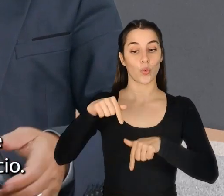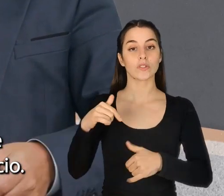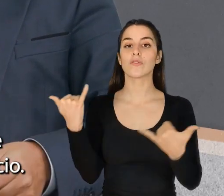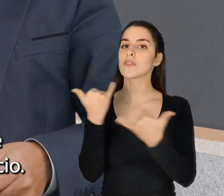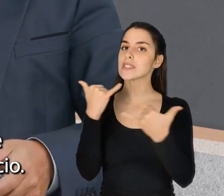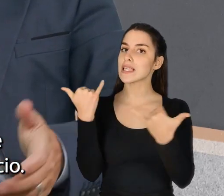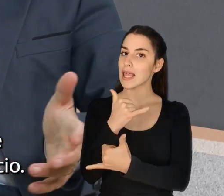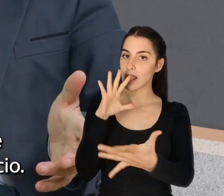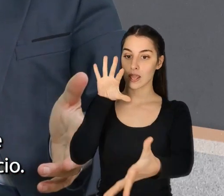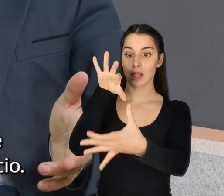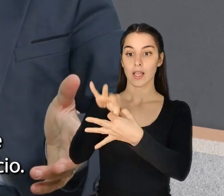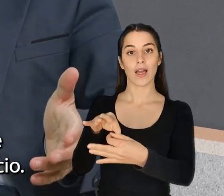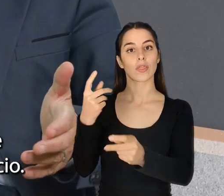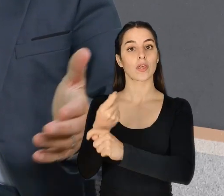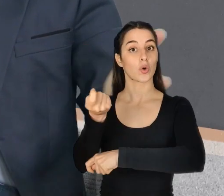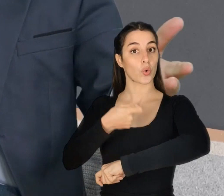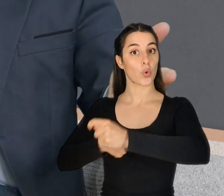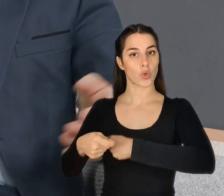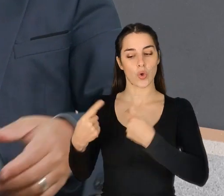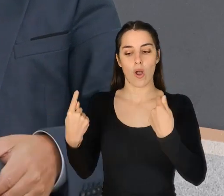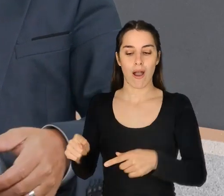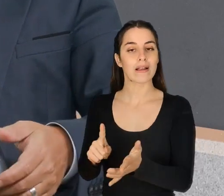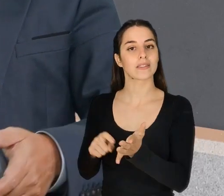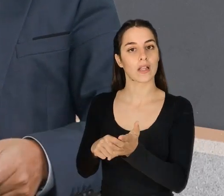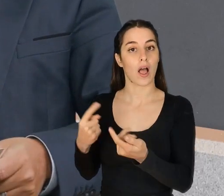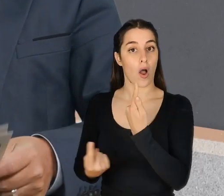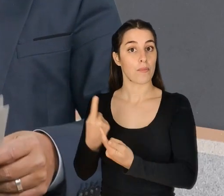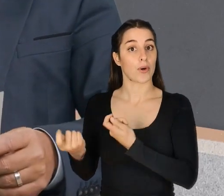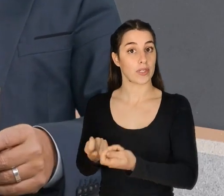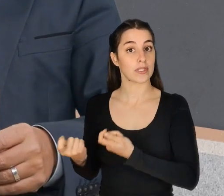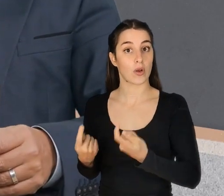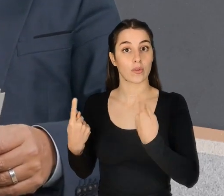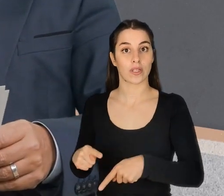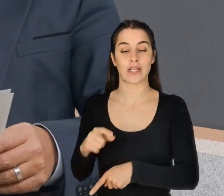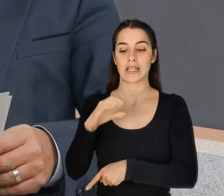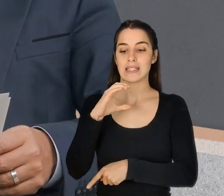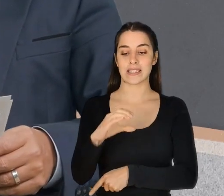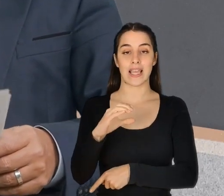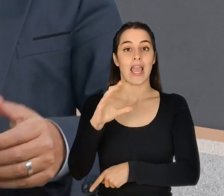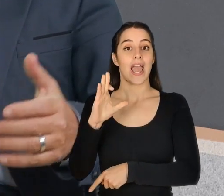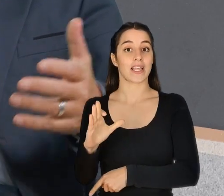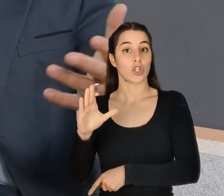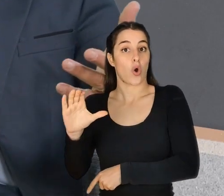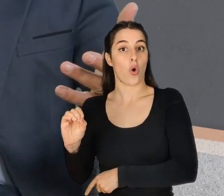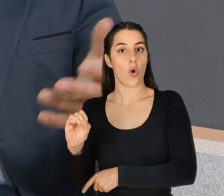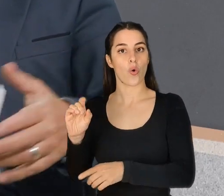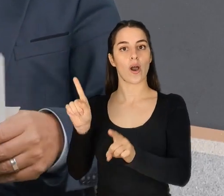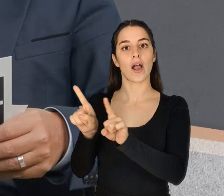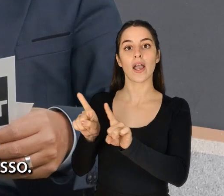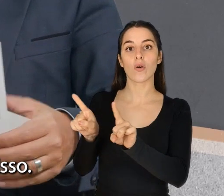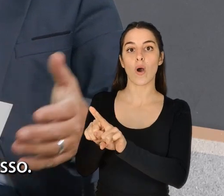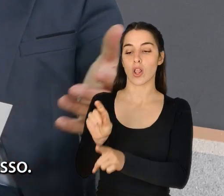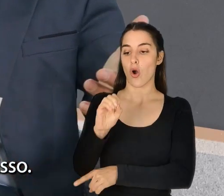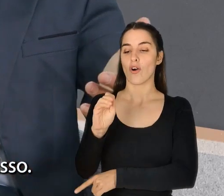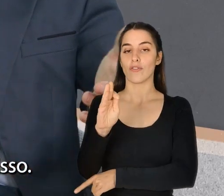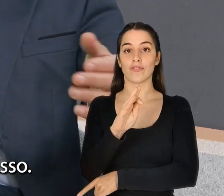felicidade como um fator potencedor do negócio. Há cada vez mais necessidade de algumas organizações terem um CHO, um Chief Happiness Officer.